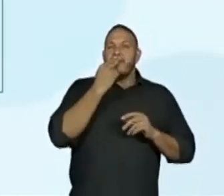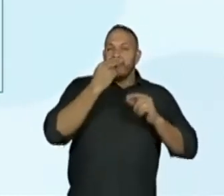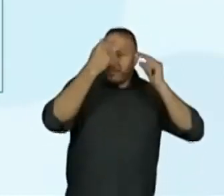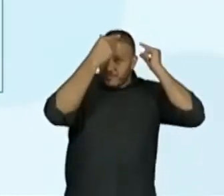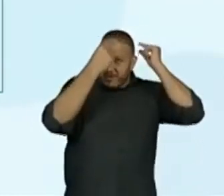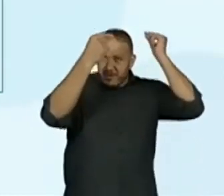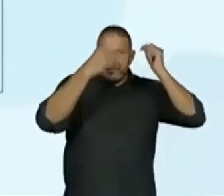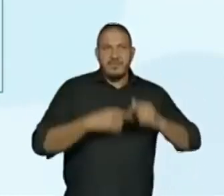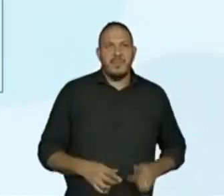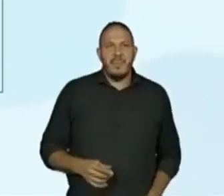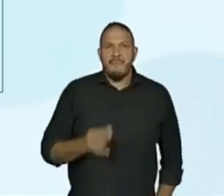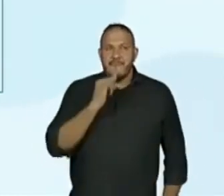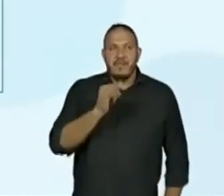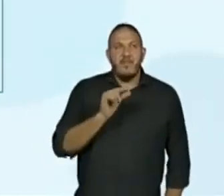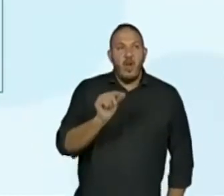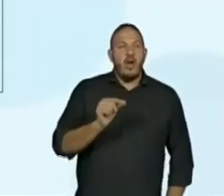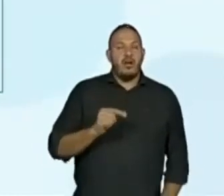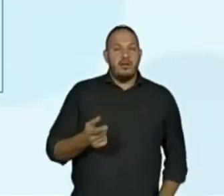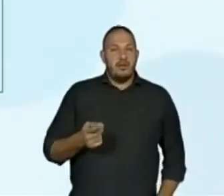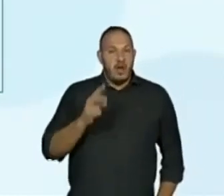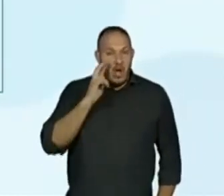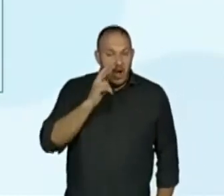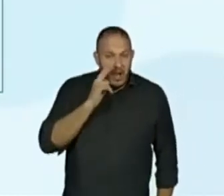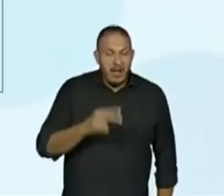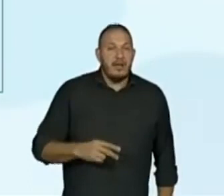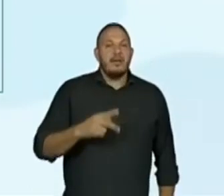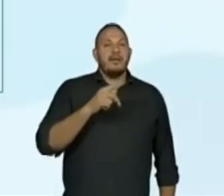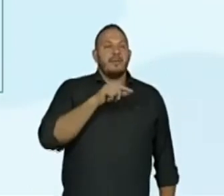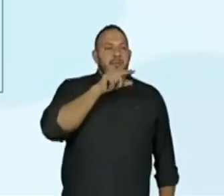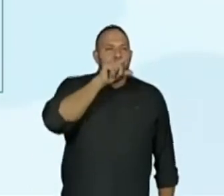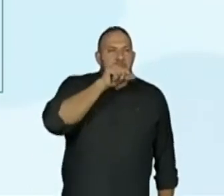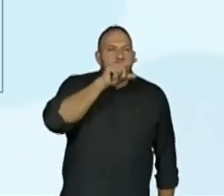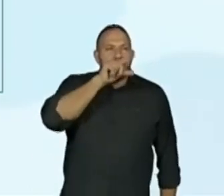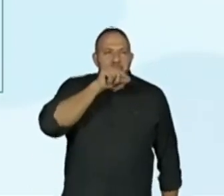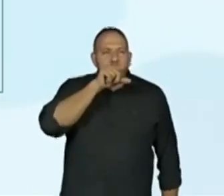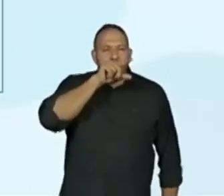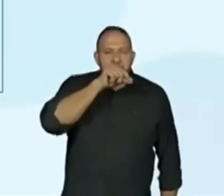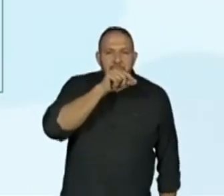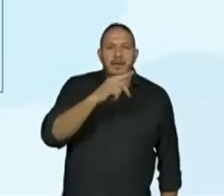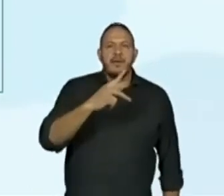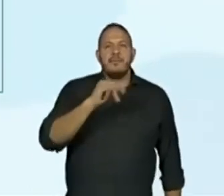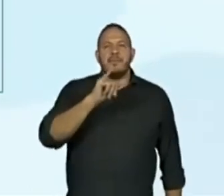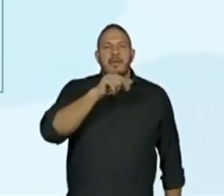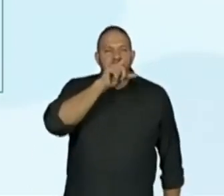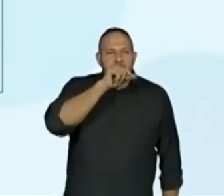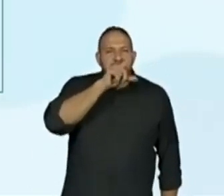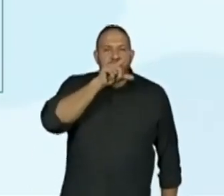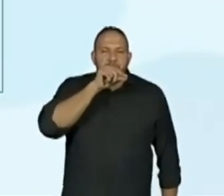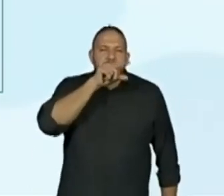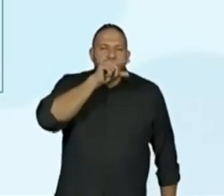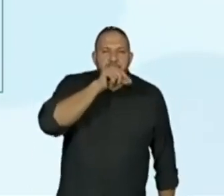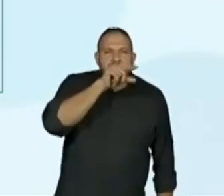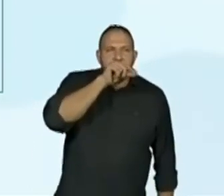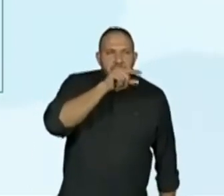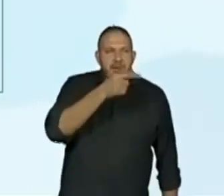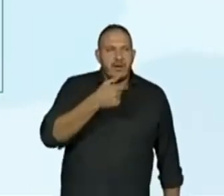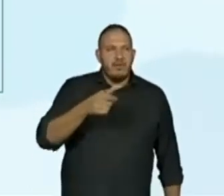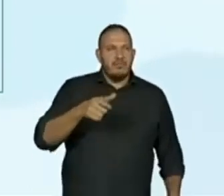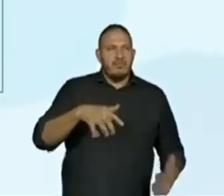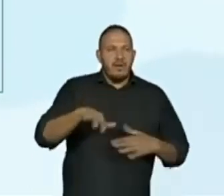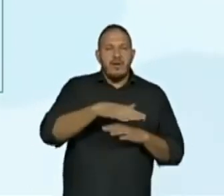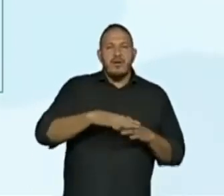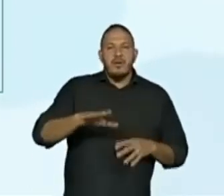Poeminha para vocês. Siga o ritmo, aí, ó. Pia, pia, pia, pia, pia, pia. O